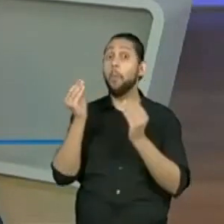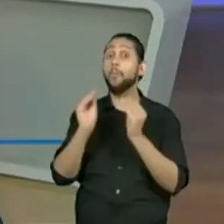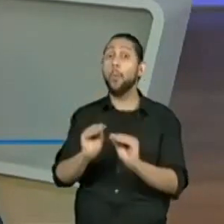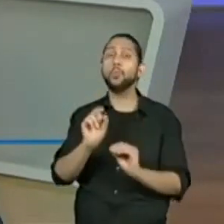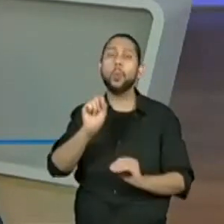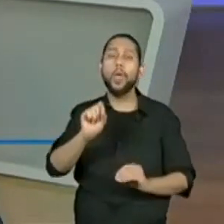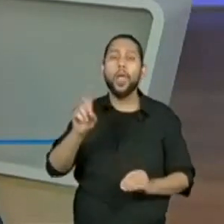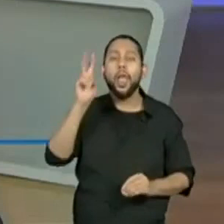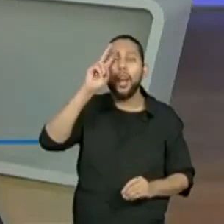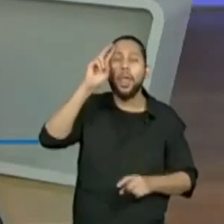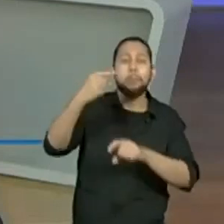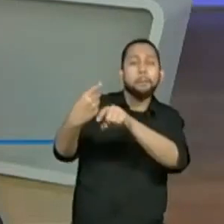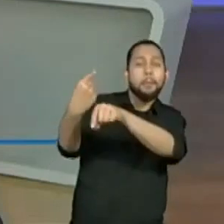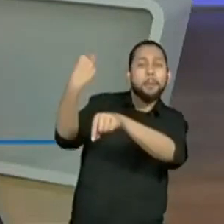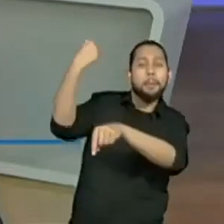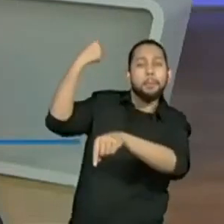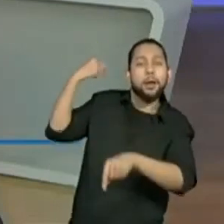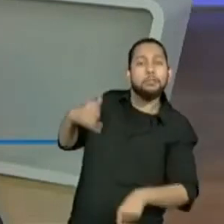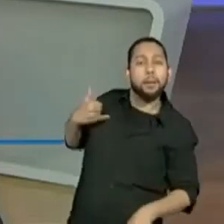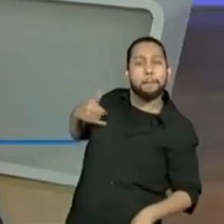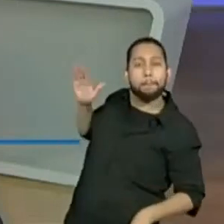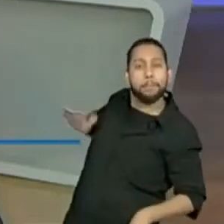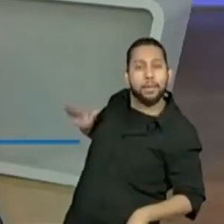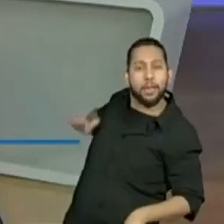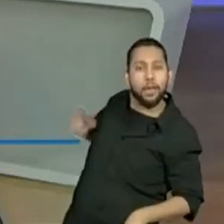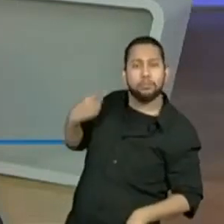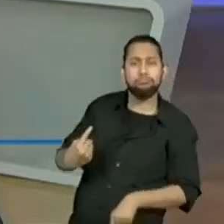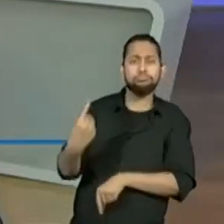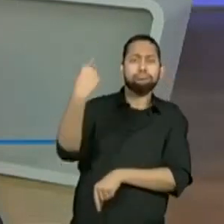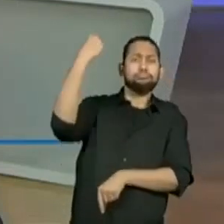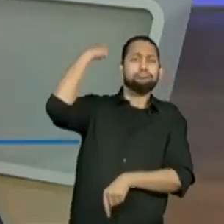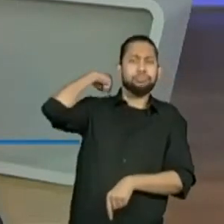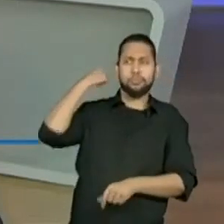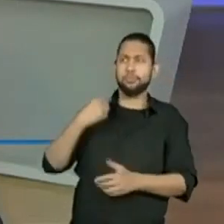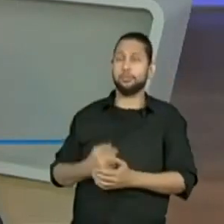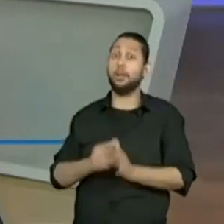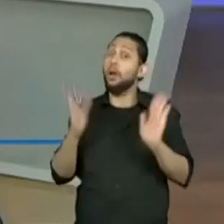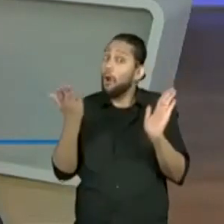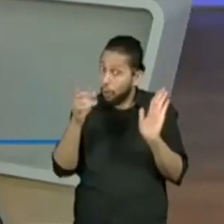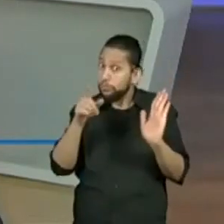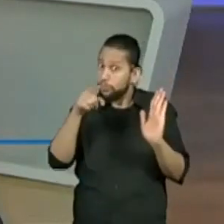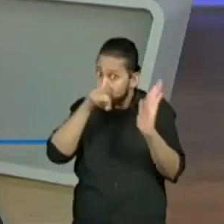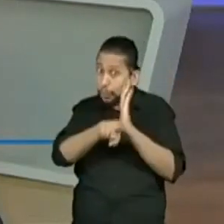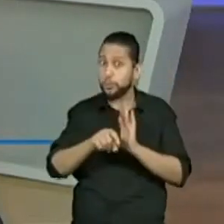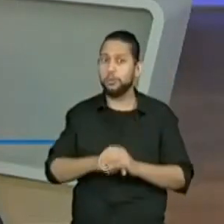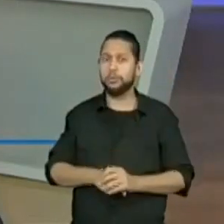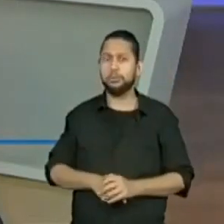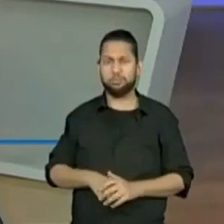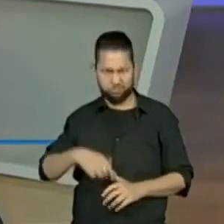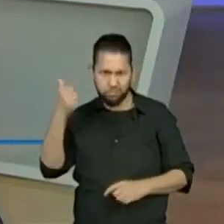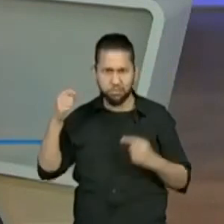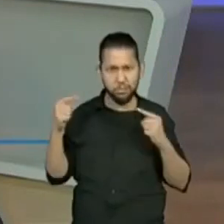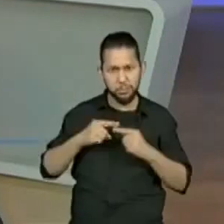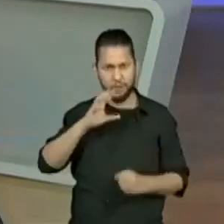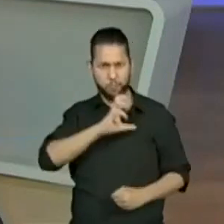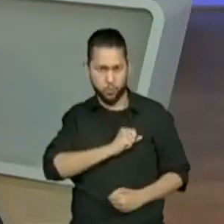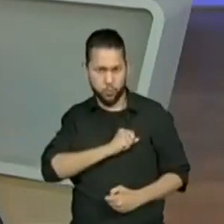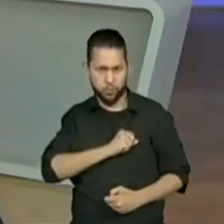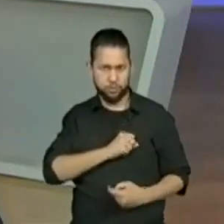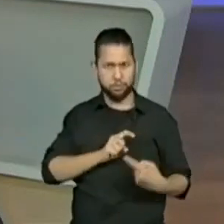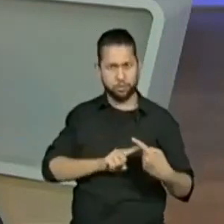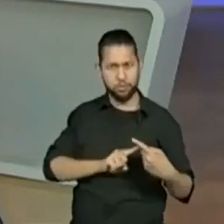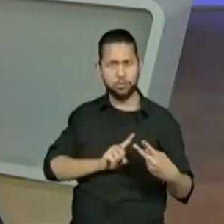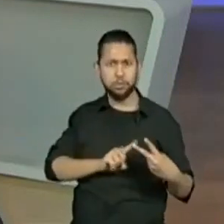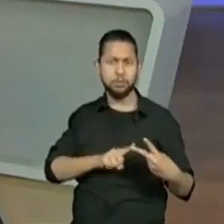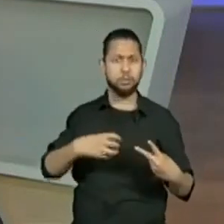nostalgia de infância. O poema, eu quero saber, a pergunta é, o amor, sentimentos, emoções,